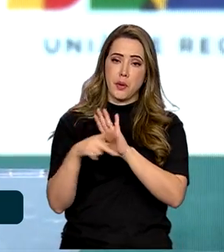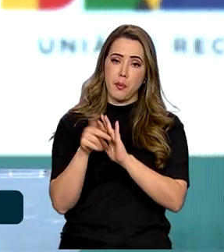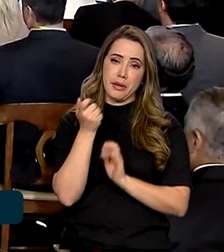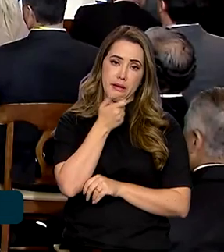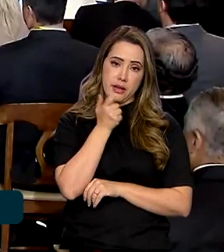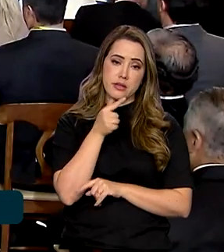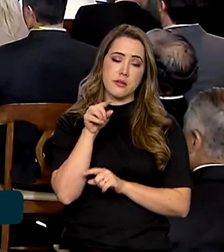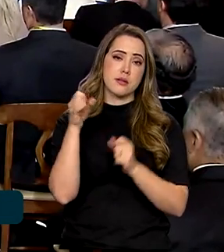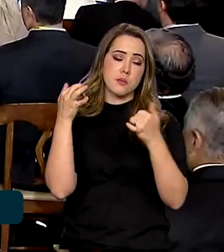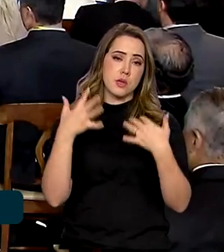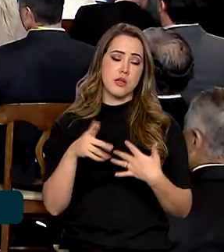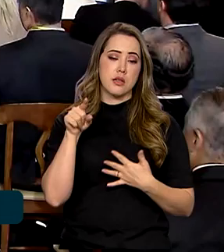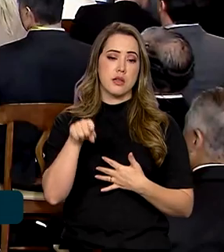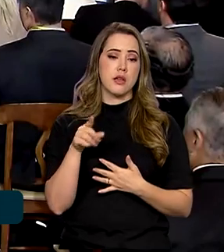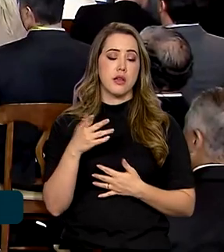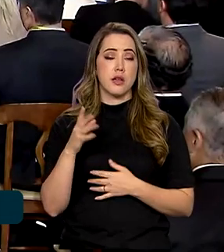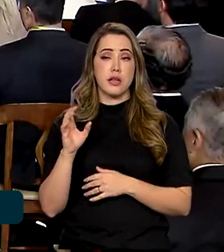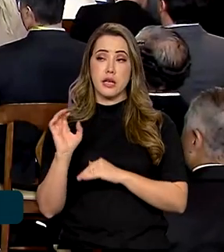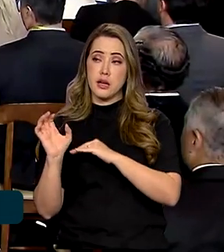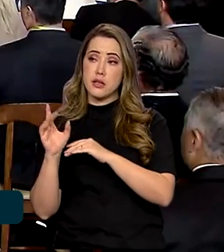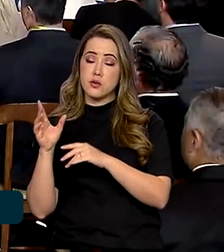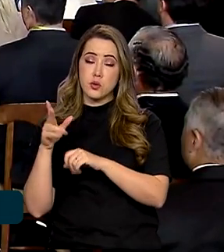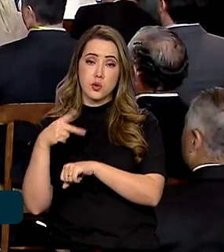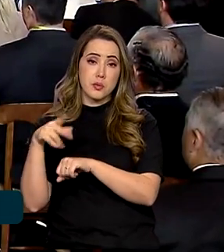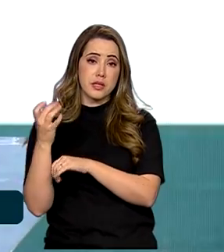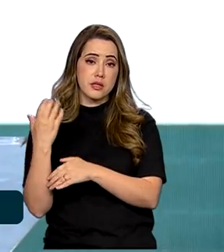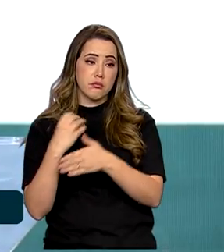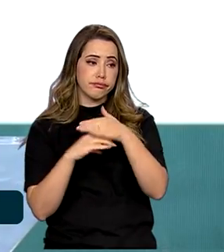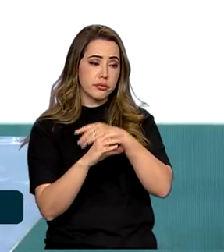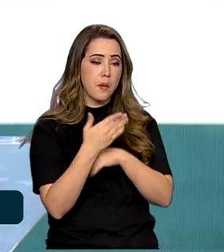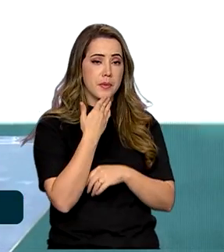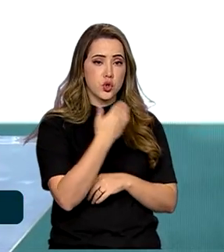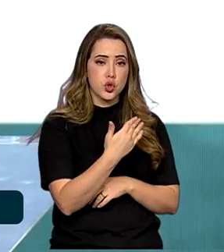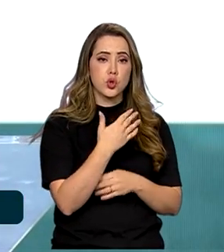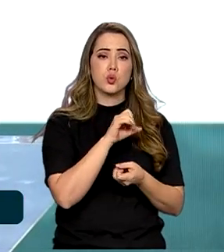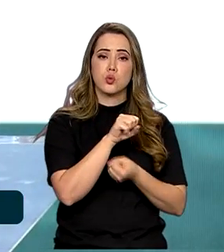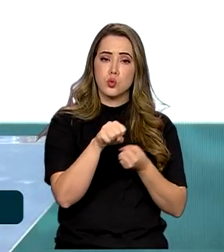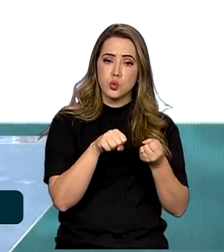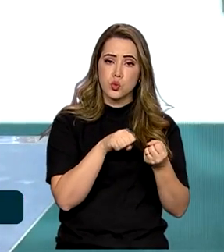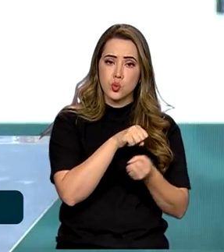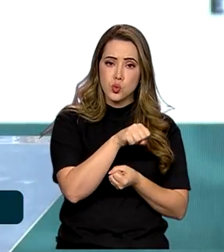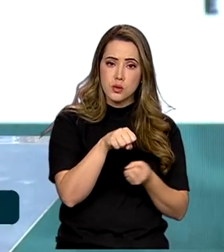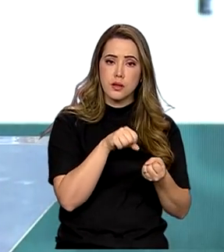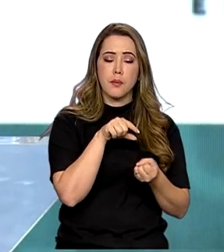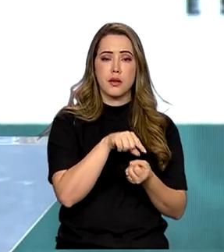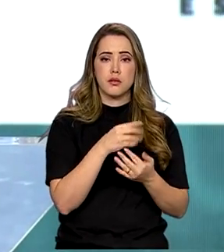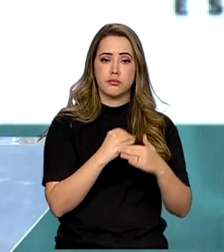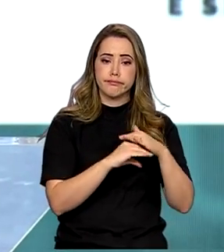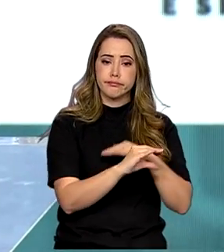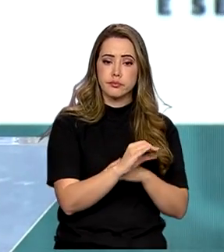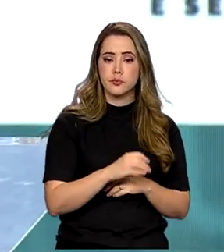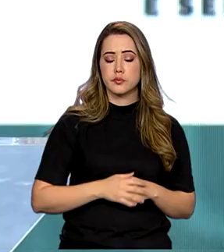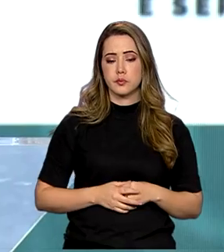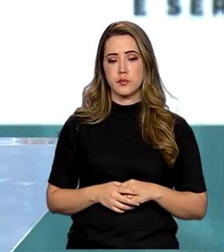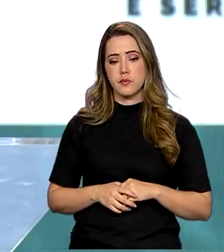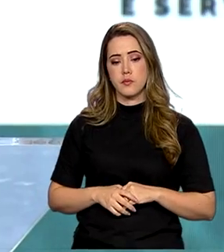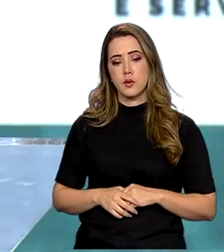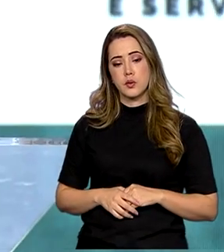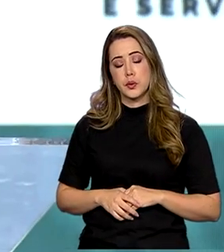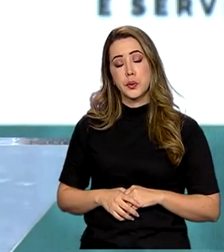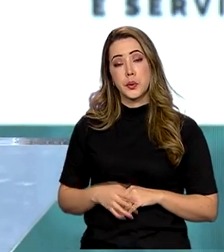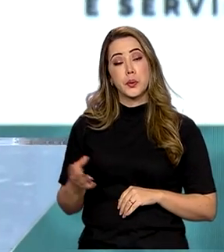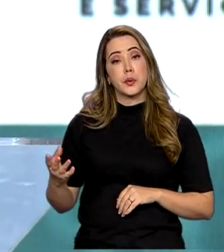atender ao aumento da demanda por produtos sustentáveis. O vice-presidente da República e ministro do Desenvolvimento,